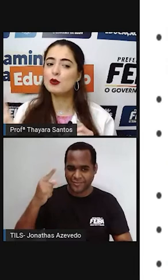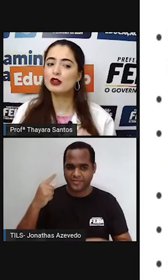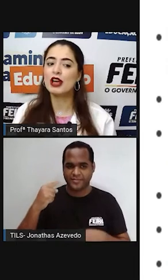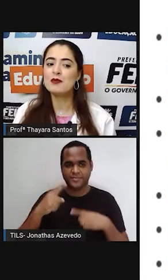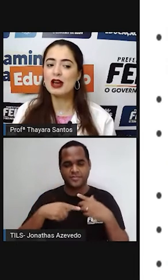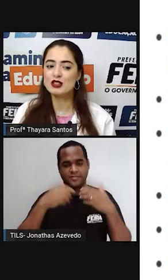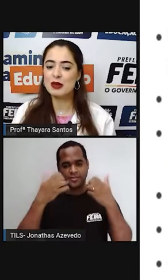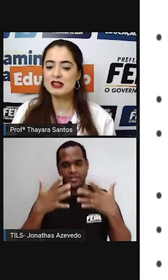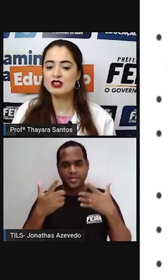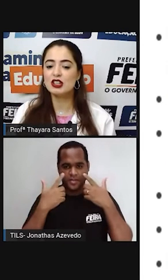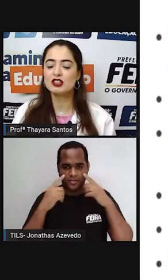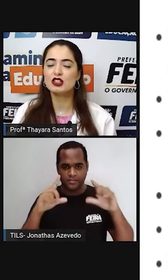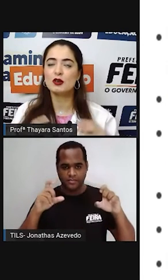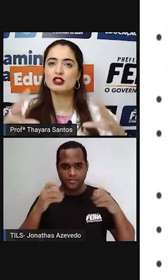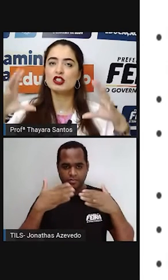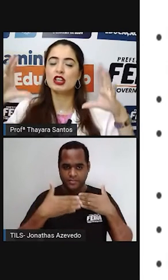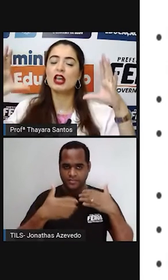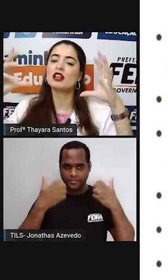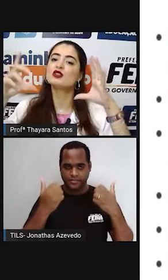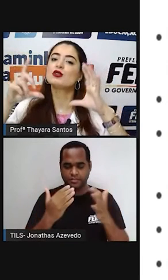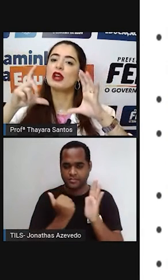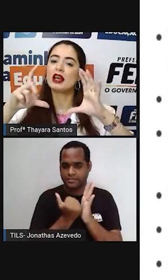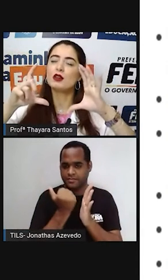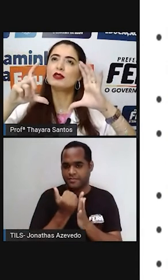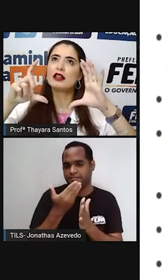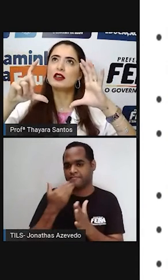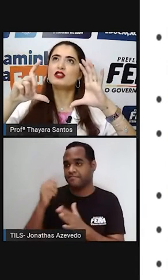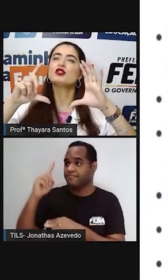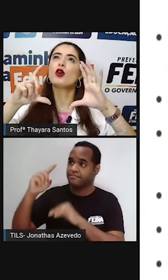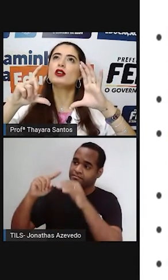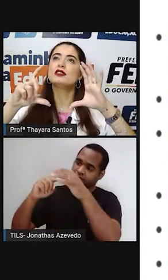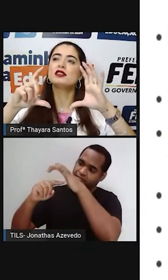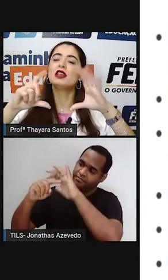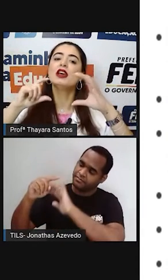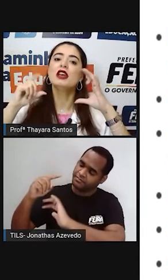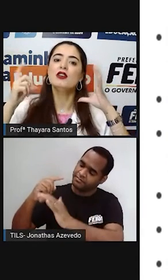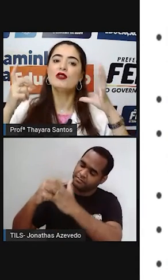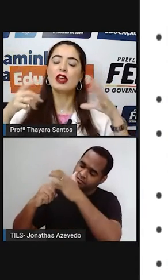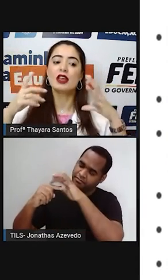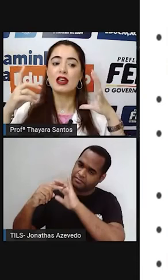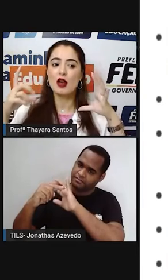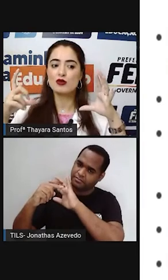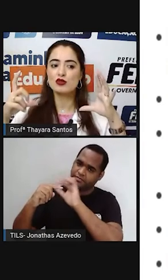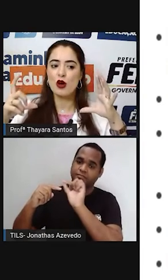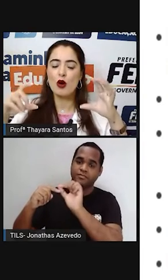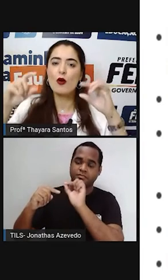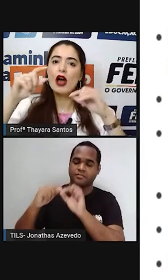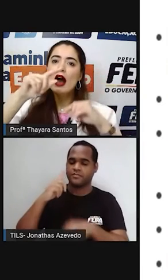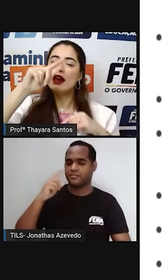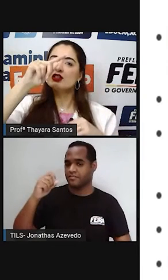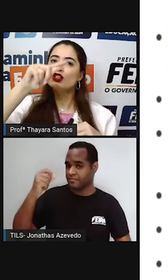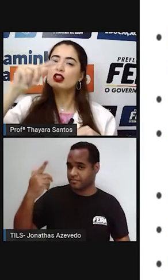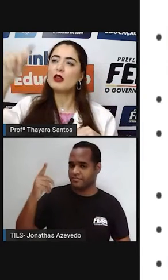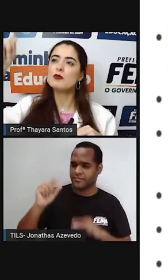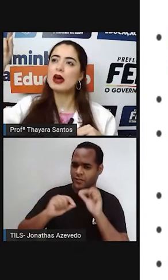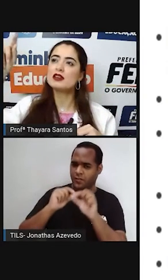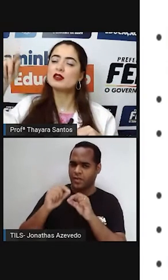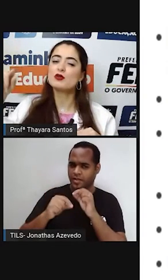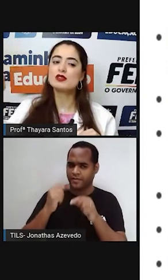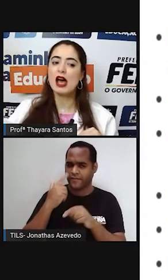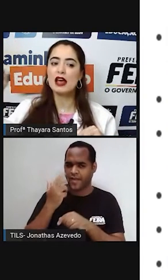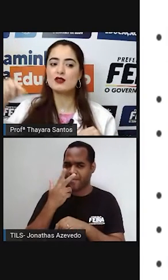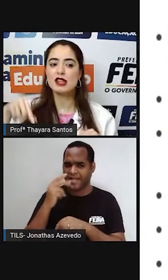isso quando eu botar a imagem mais adiante. Então, a gente tem aquela estrutura arredondada que a gente olha assim e vê que é o Sol. Aí a gente tem,